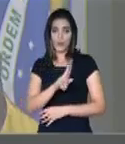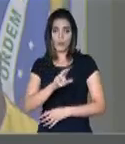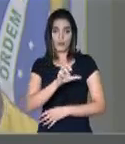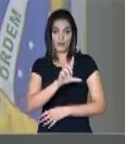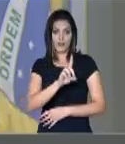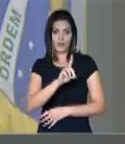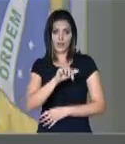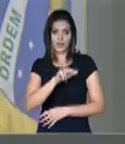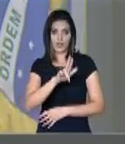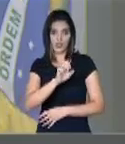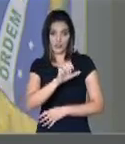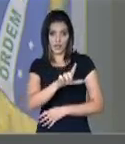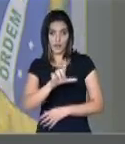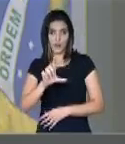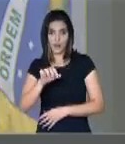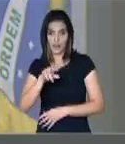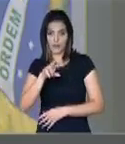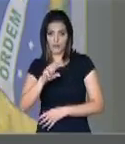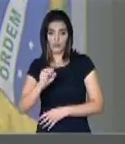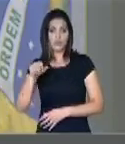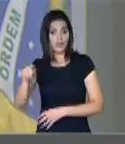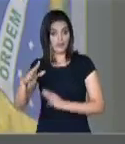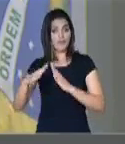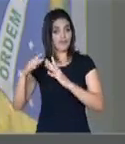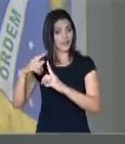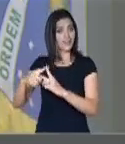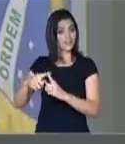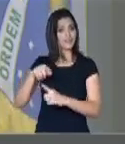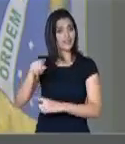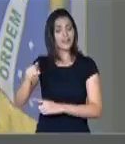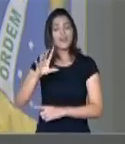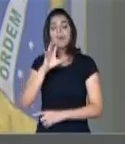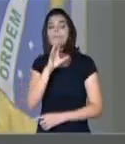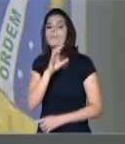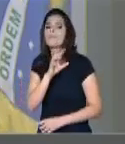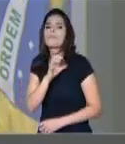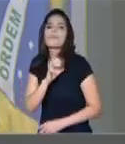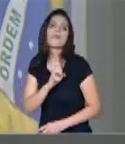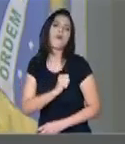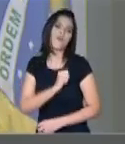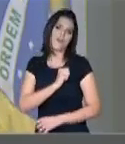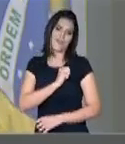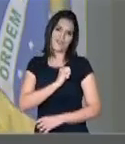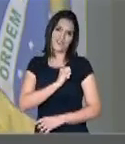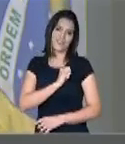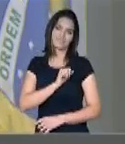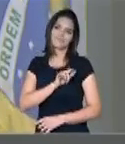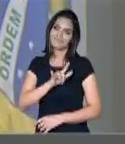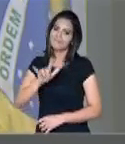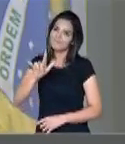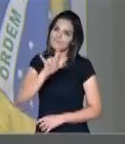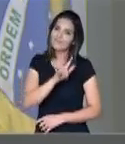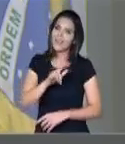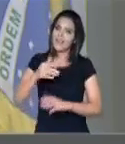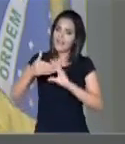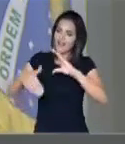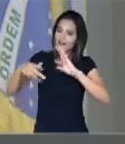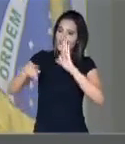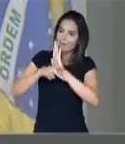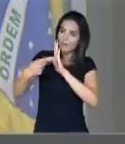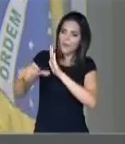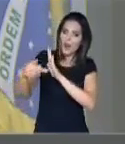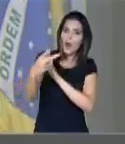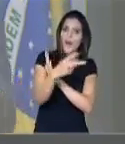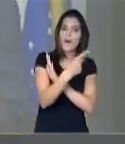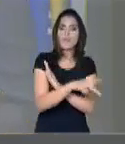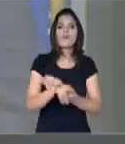que é da igreja presbiteriana, do sudoeste, e, o amor, é uma característica, dos irmãos, presbiteriano,